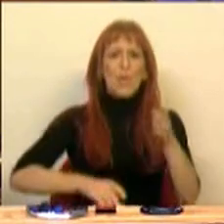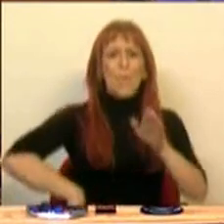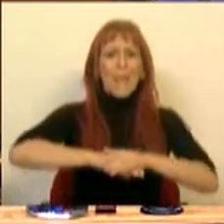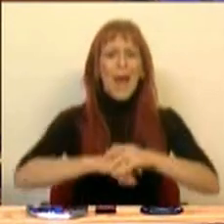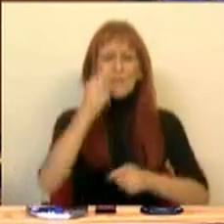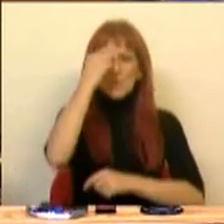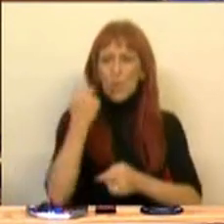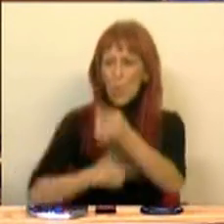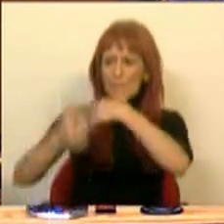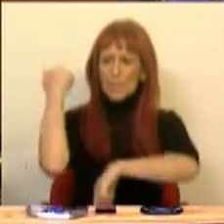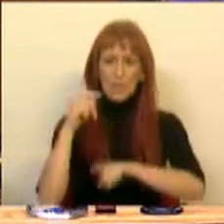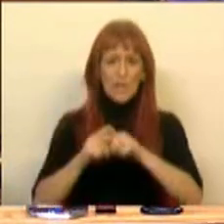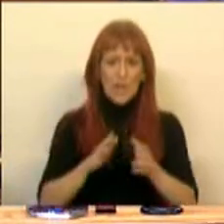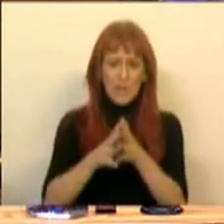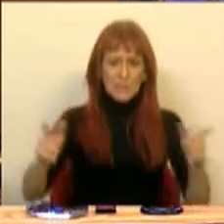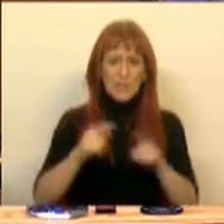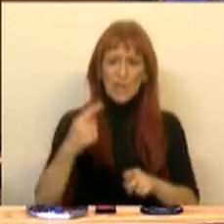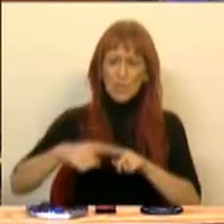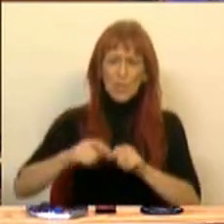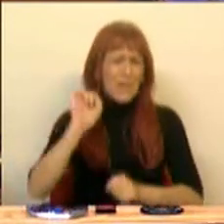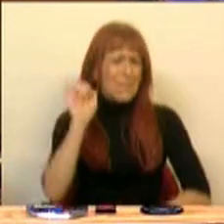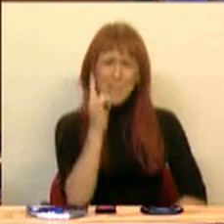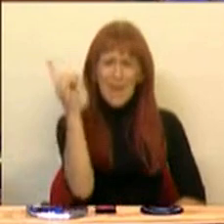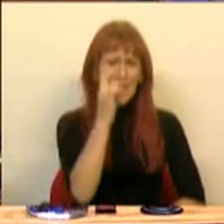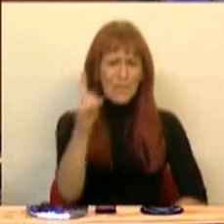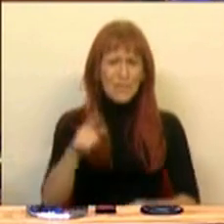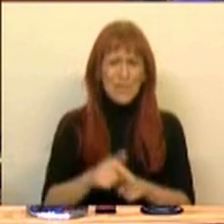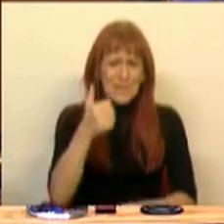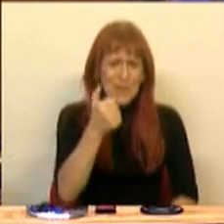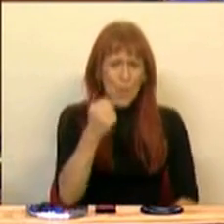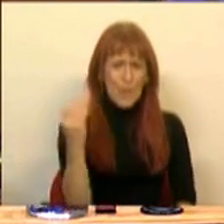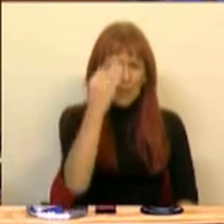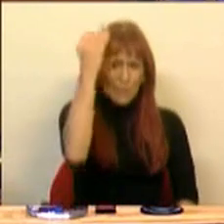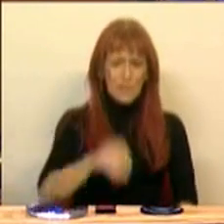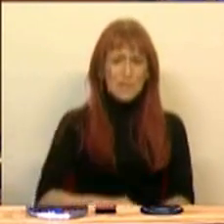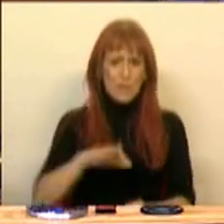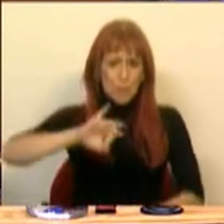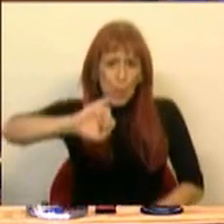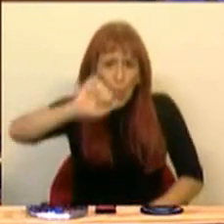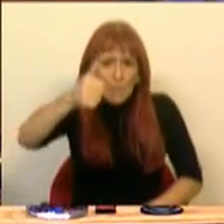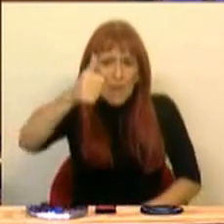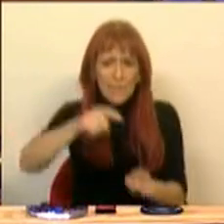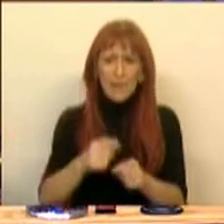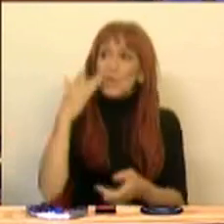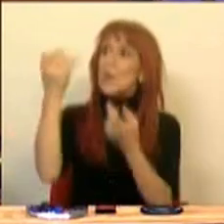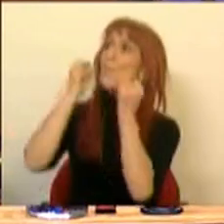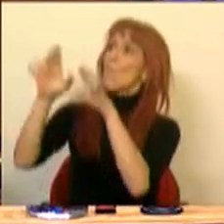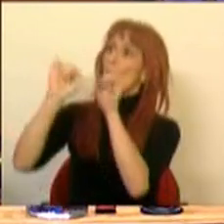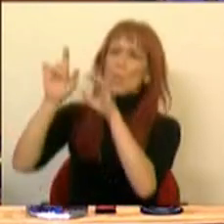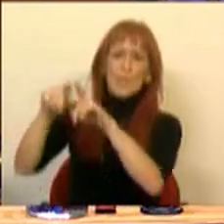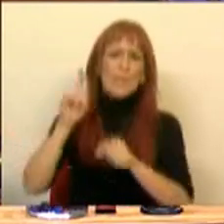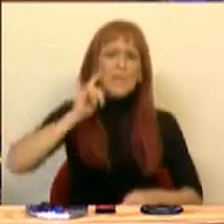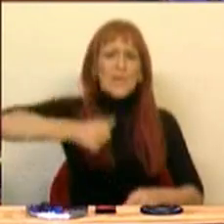histórico ainda o ano passado. No crescimento das exportações, pela primeira vez, 50% do PIB foram em exportações